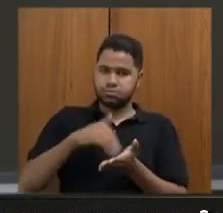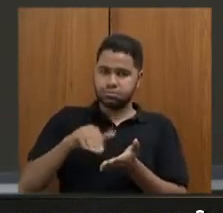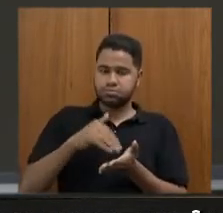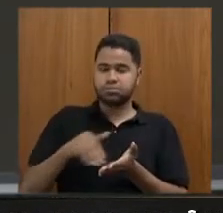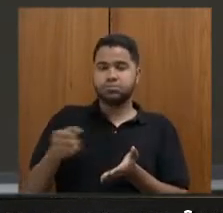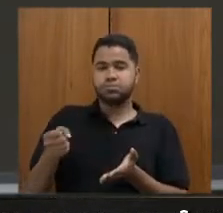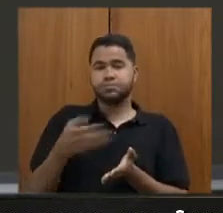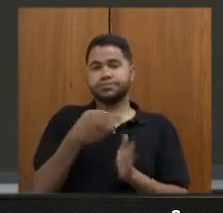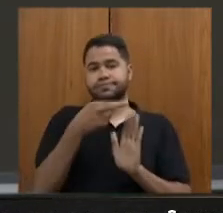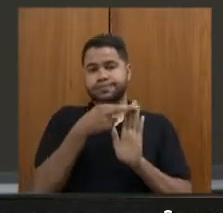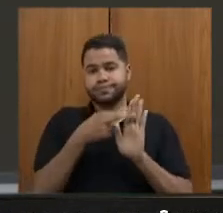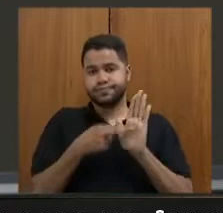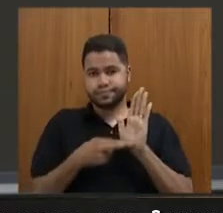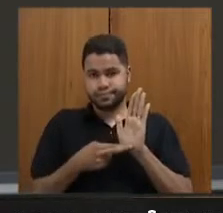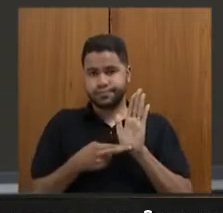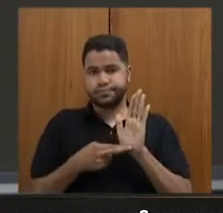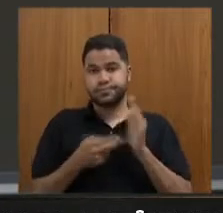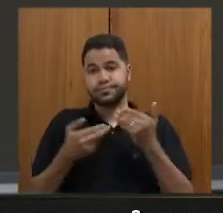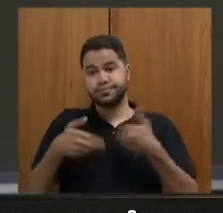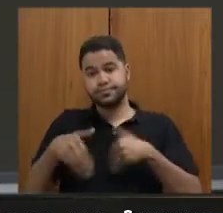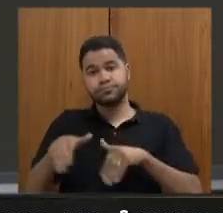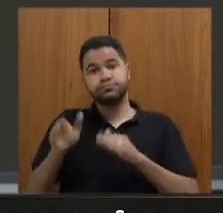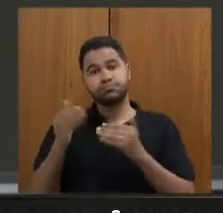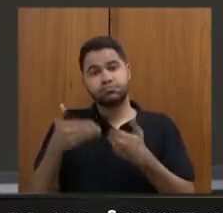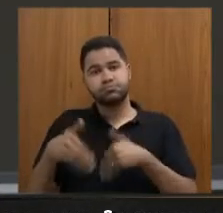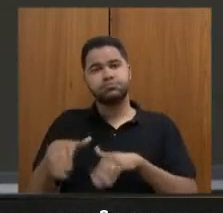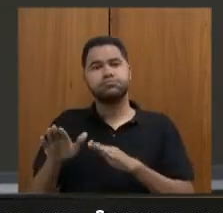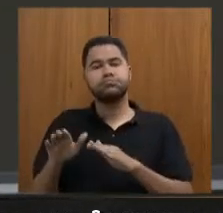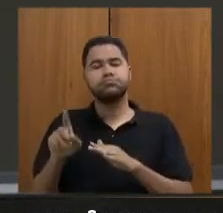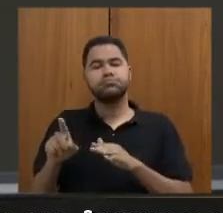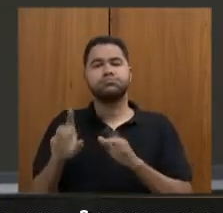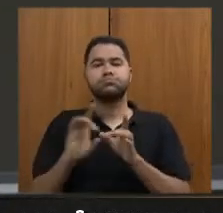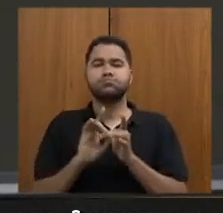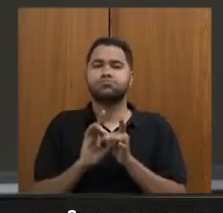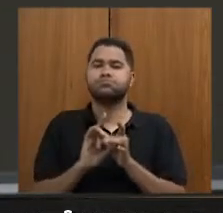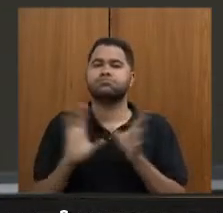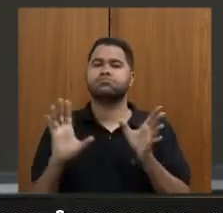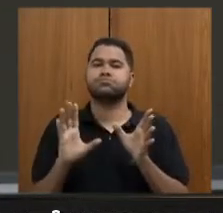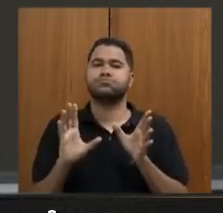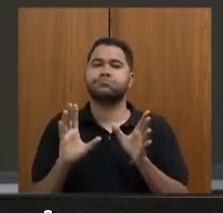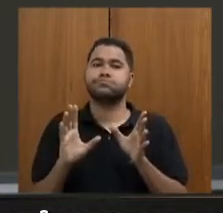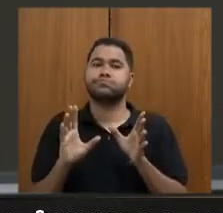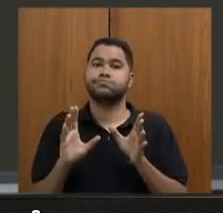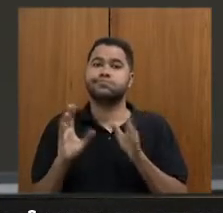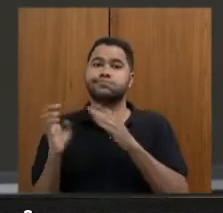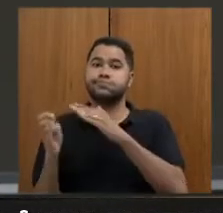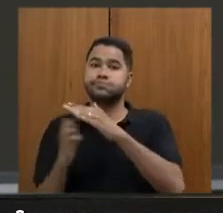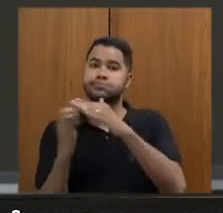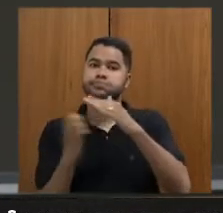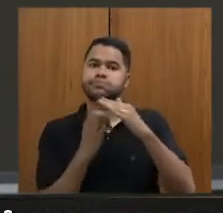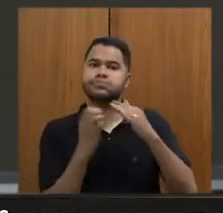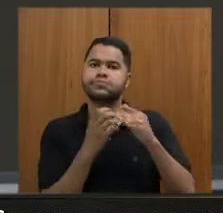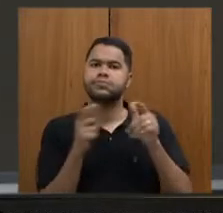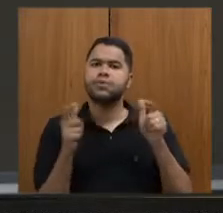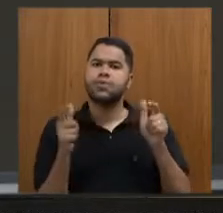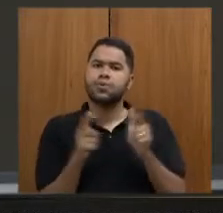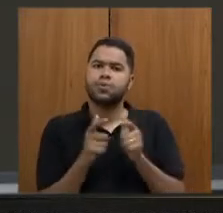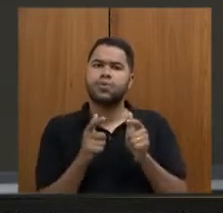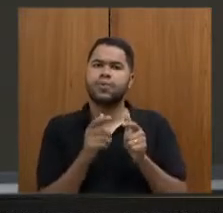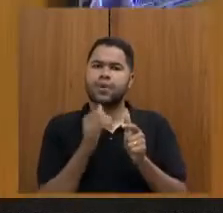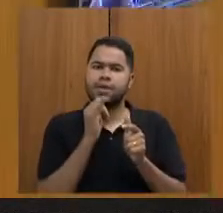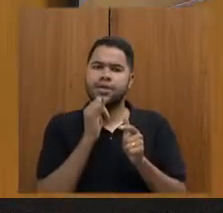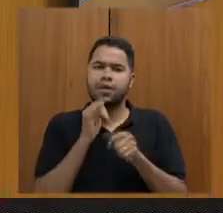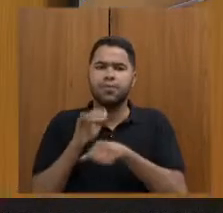nova regulação no fretamento contínuo para permitir que muitas empresas, pequenas empresas, como são